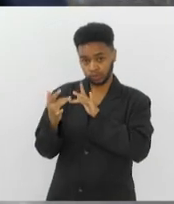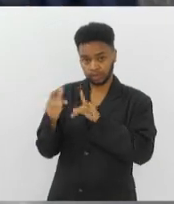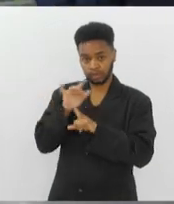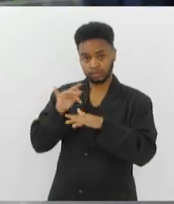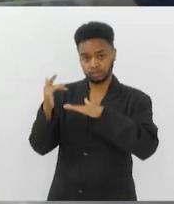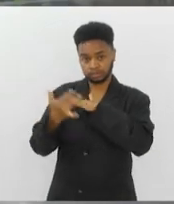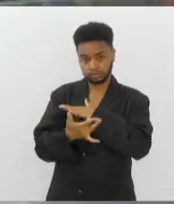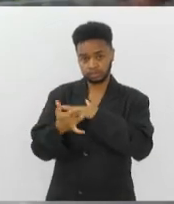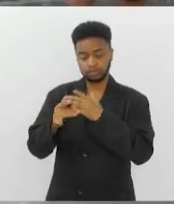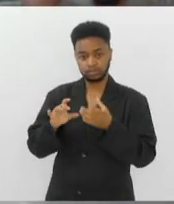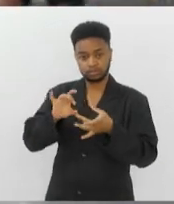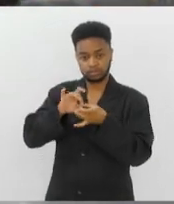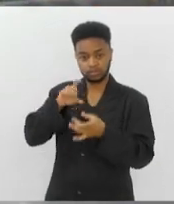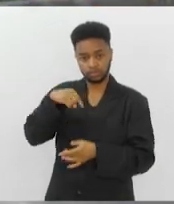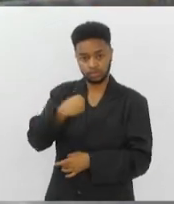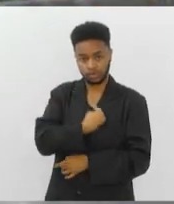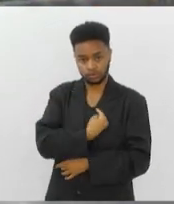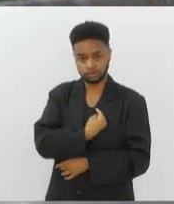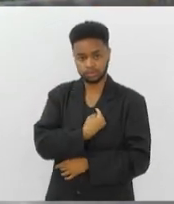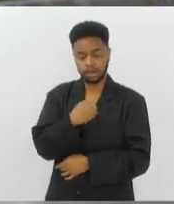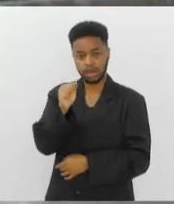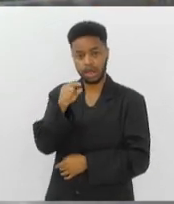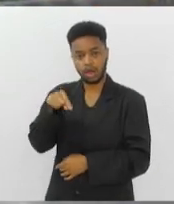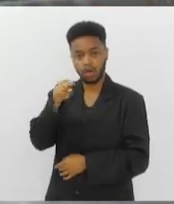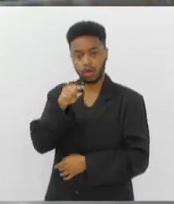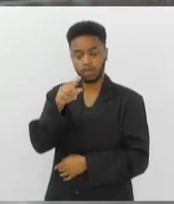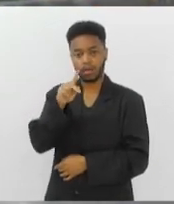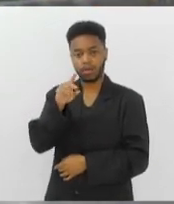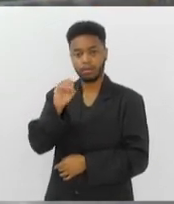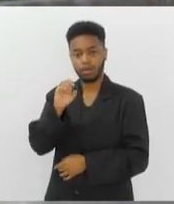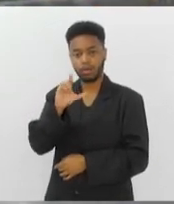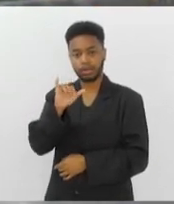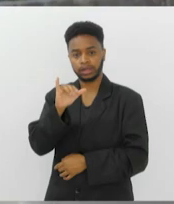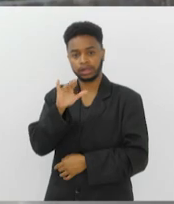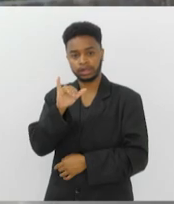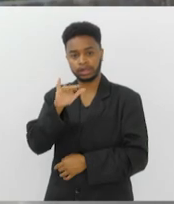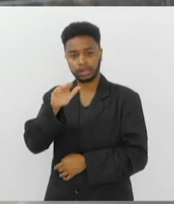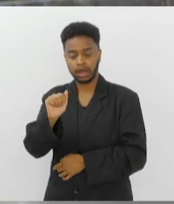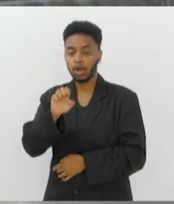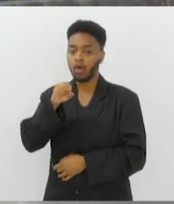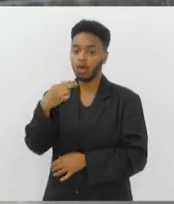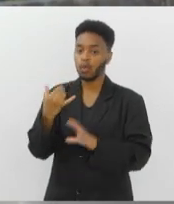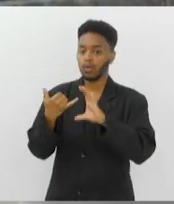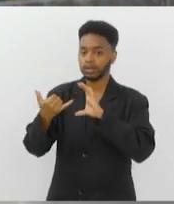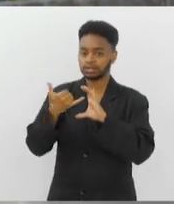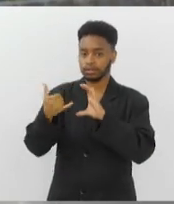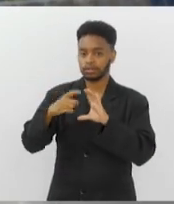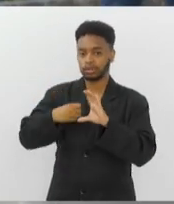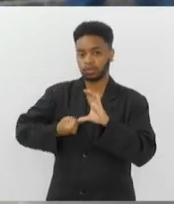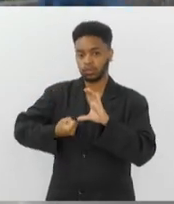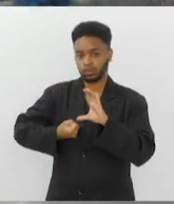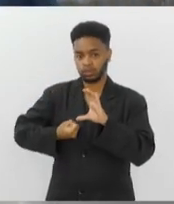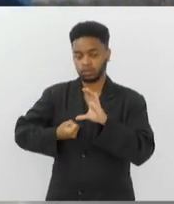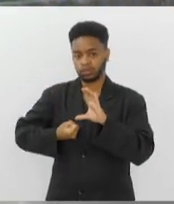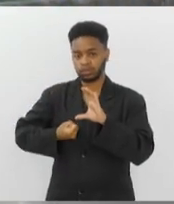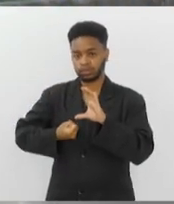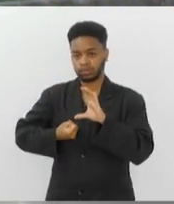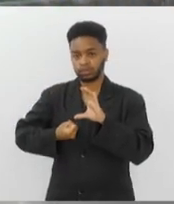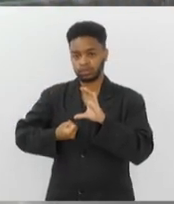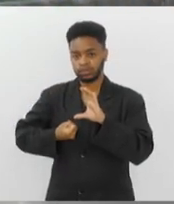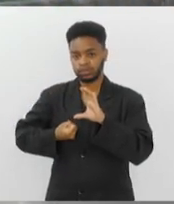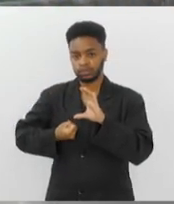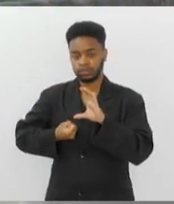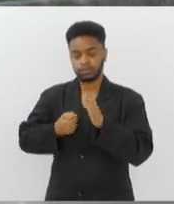sociais da Policlínica Piquet Carneiro, arroba Policlínica Piquet Carneiro, ou pelo WhatsApp, através do telefone